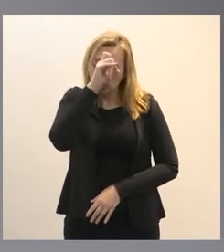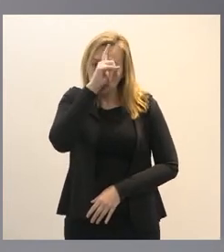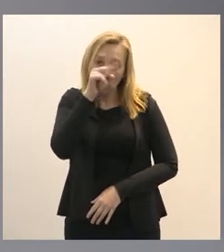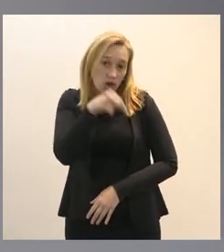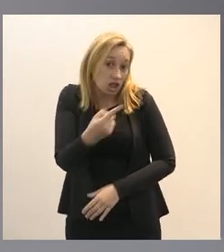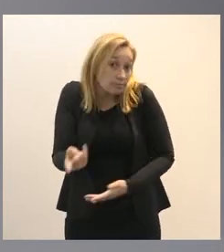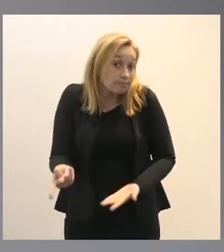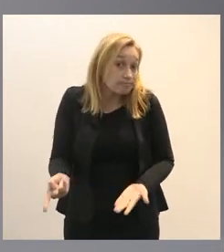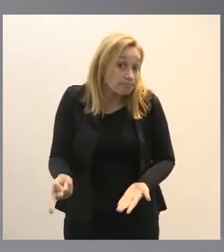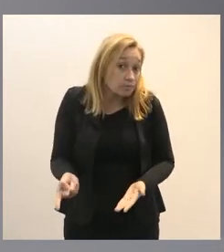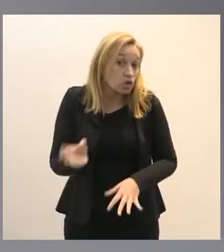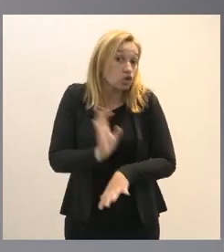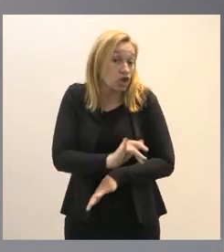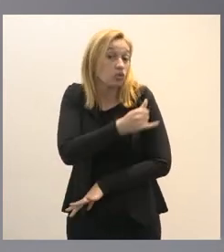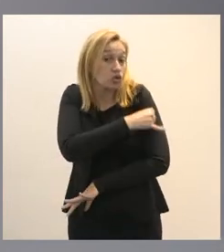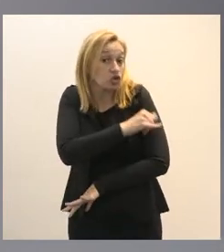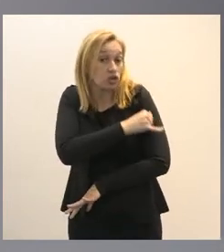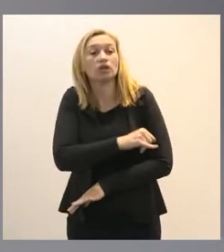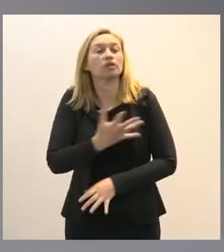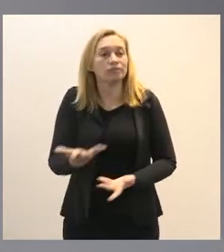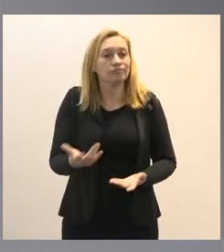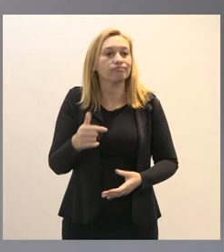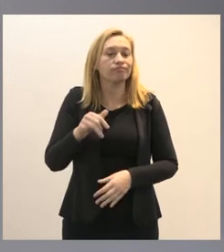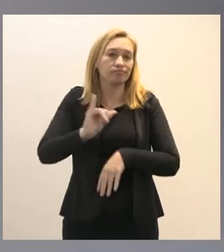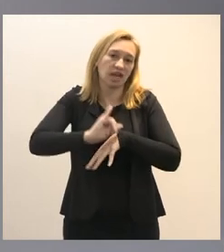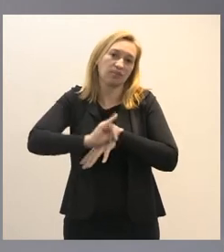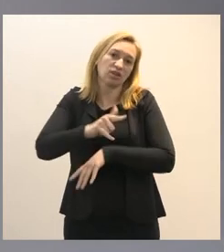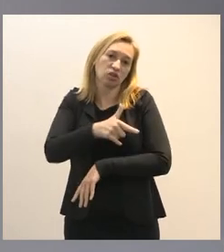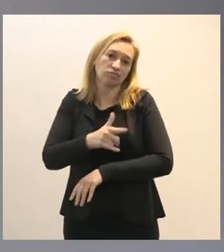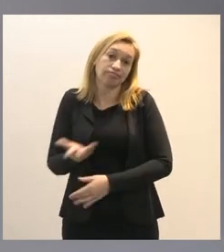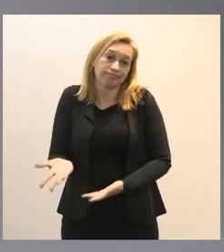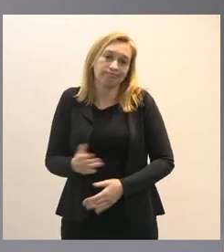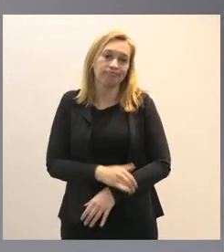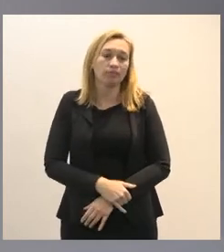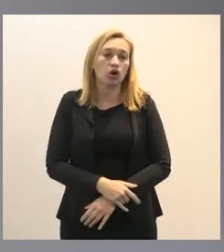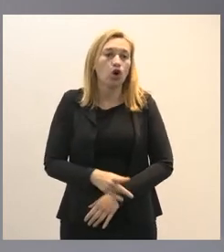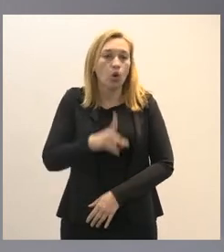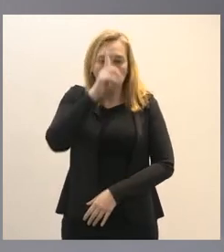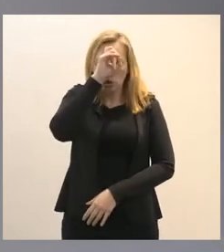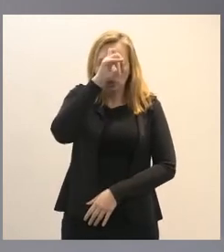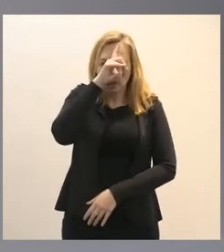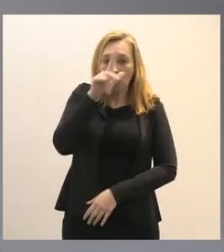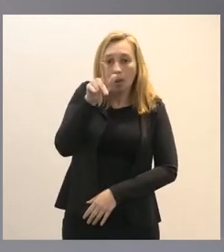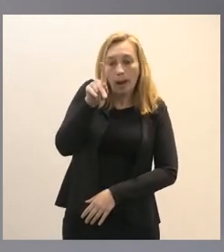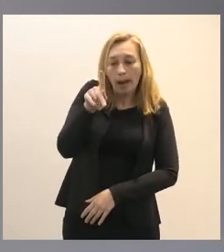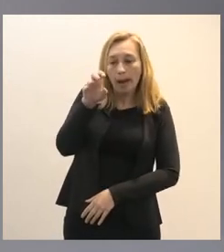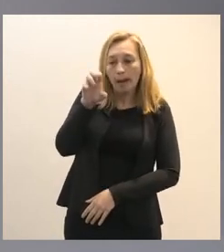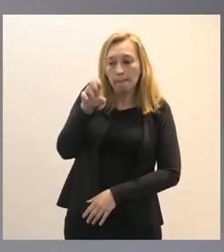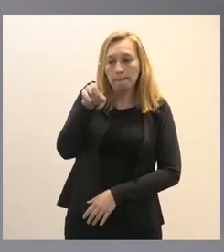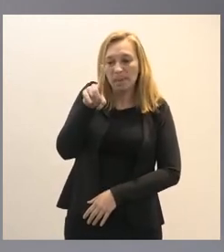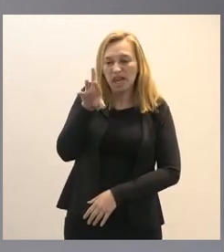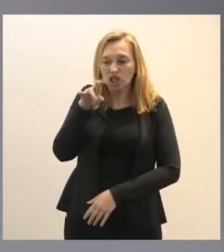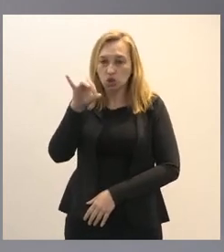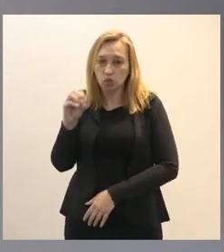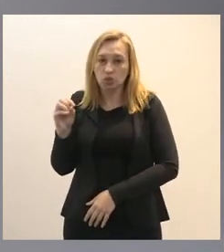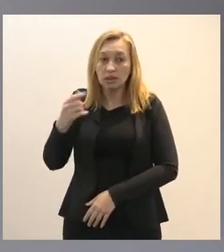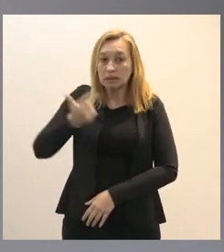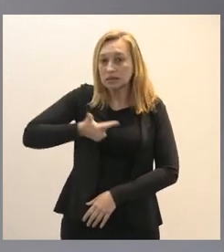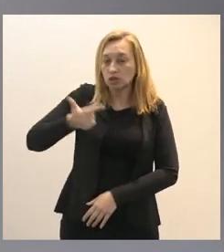do estado do Rio de Janeiro aqui na capital o hospital Pedro II Rocha Faria Alberto White